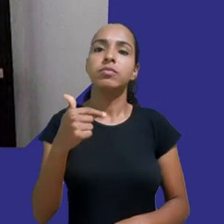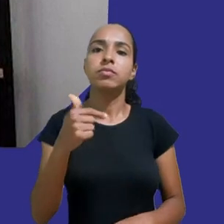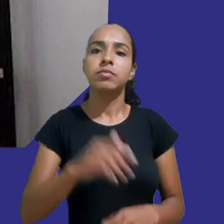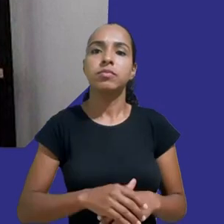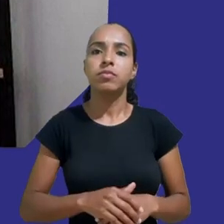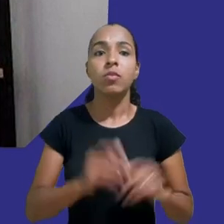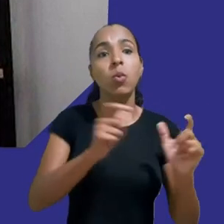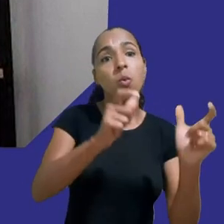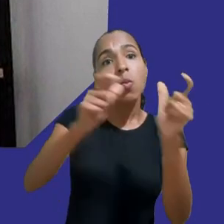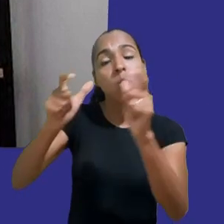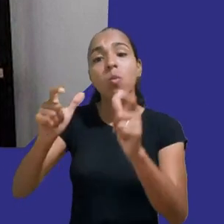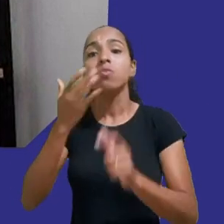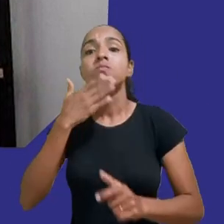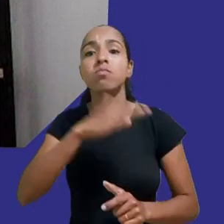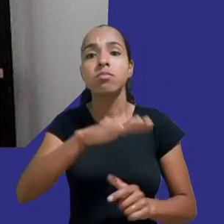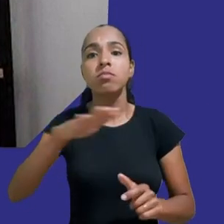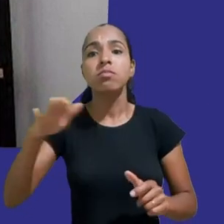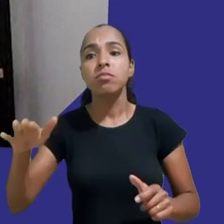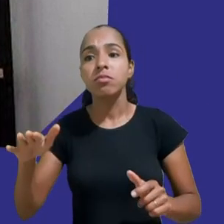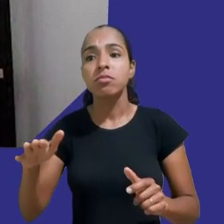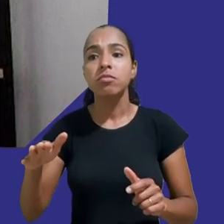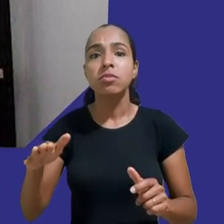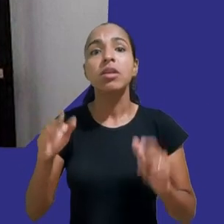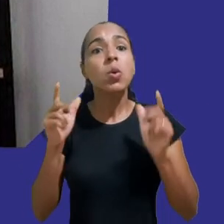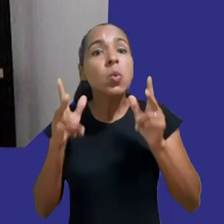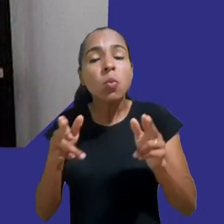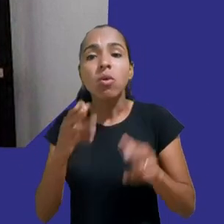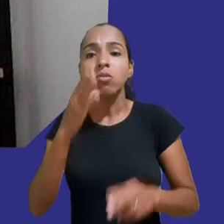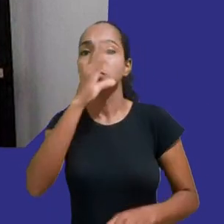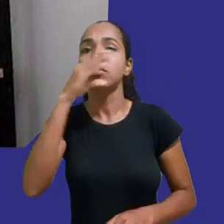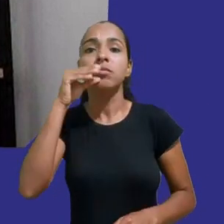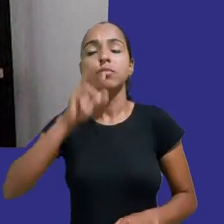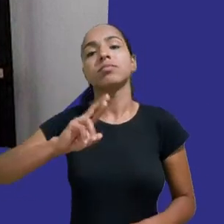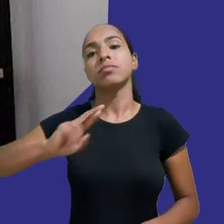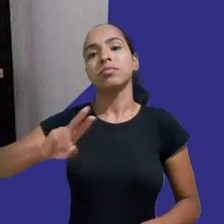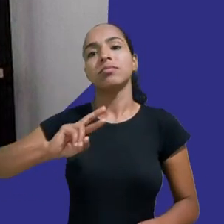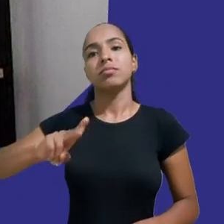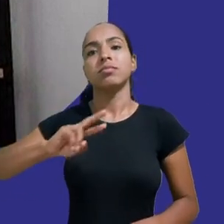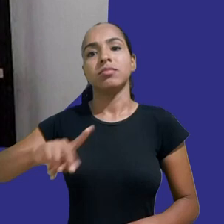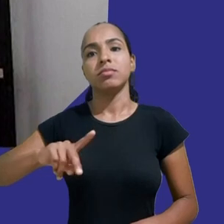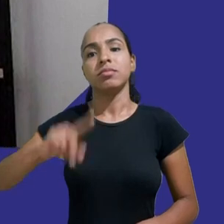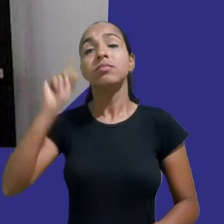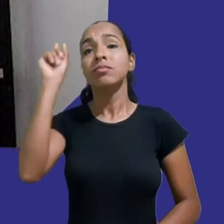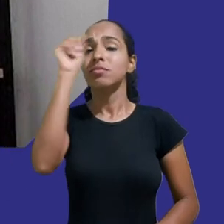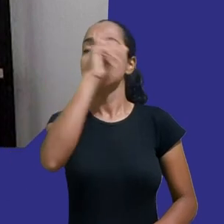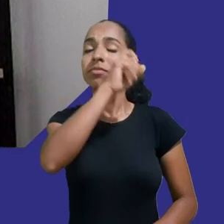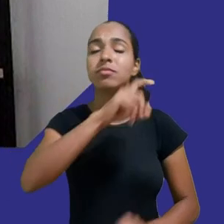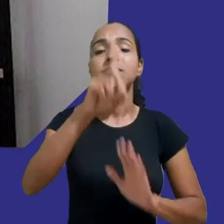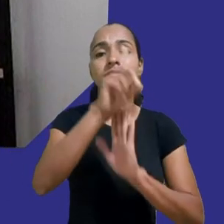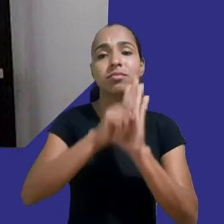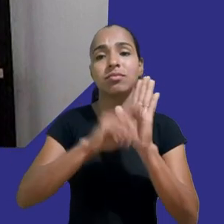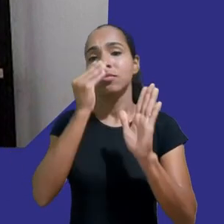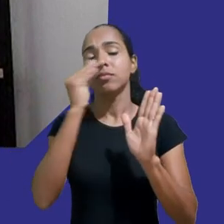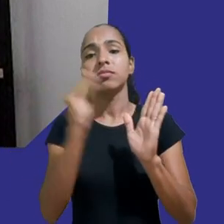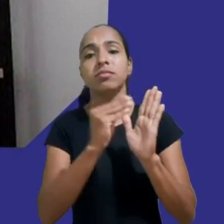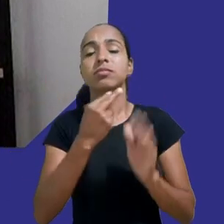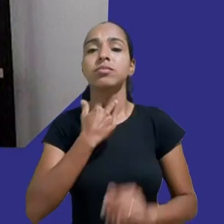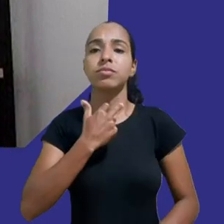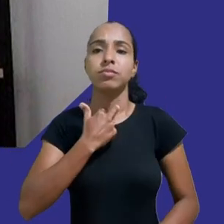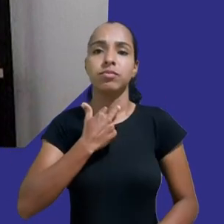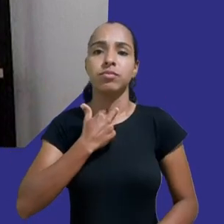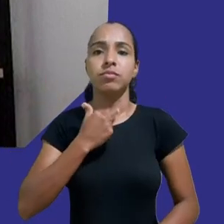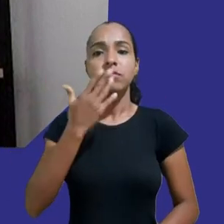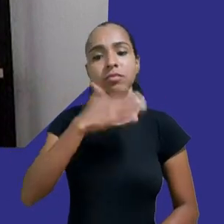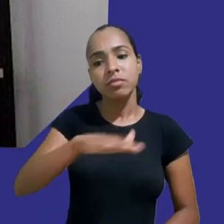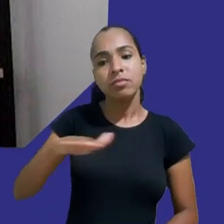adultos, pode ser um risco para as infâncias e também para os seus direitos. Vale lembrar que a criança não é um homem adulto, é um